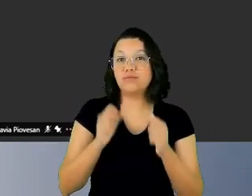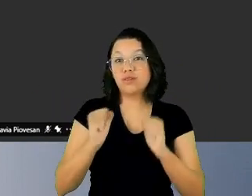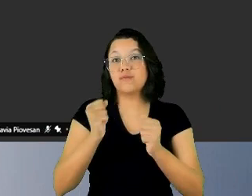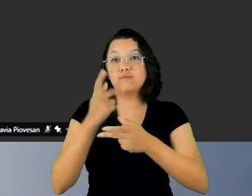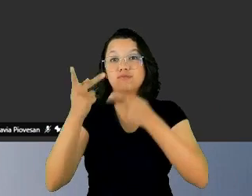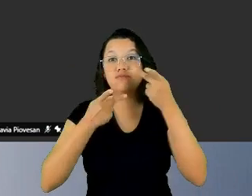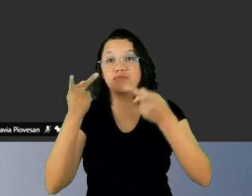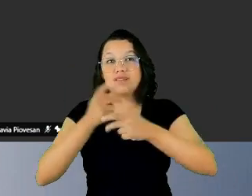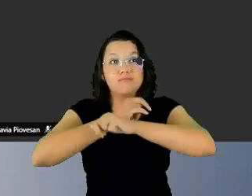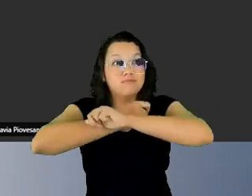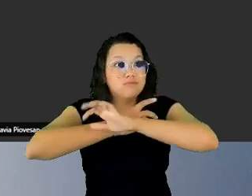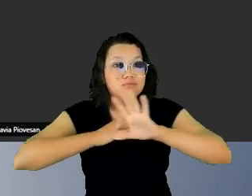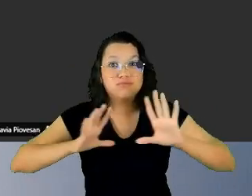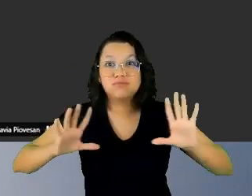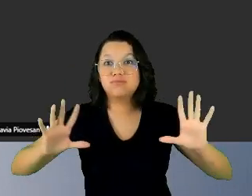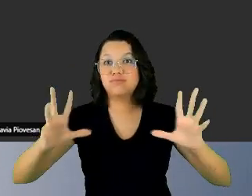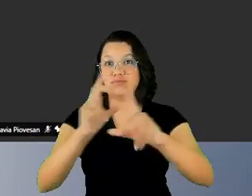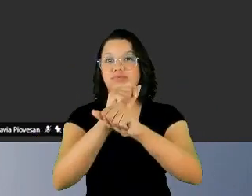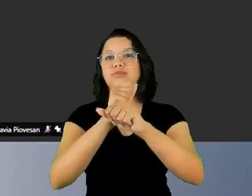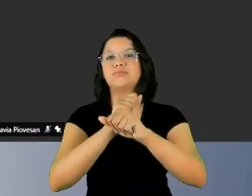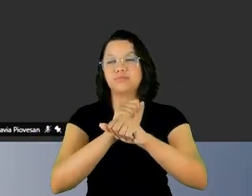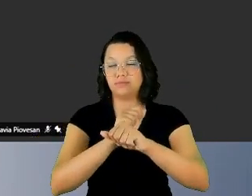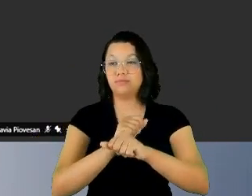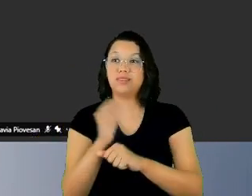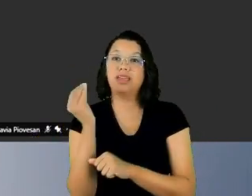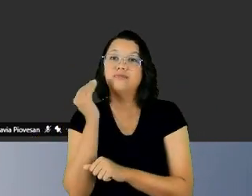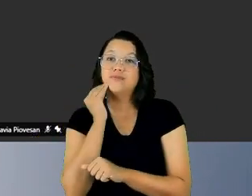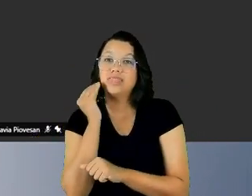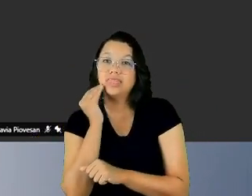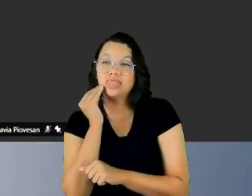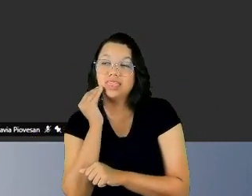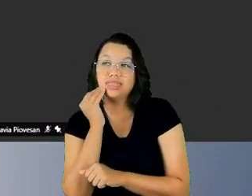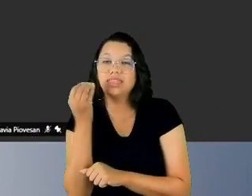tentar mais uma vez fazer o meu melhor.